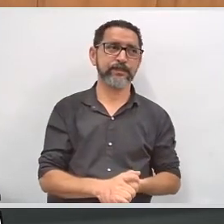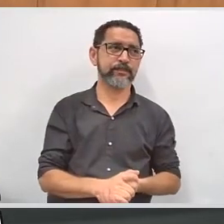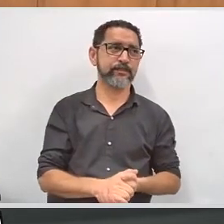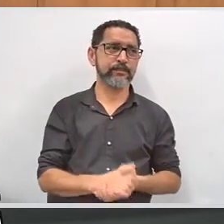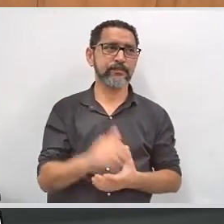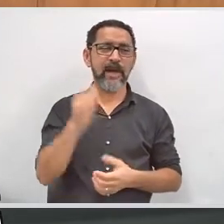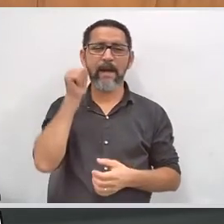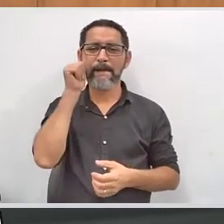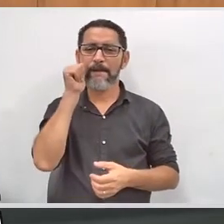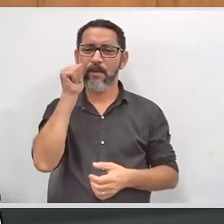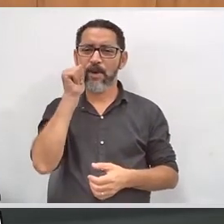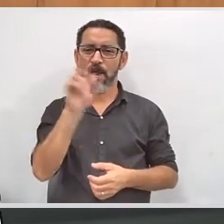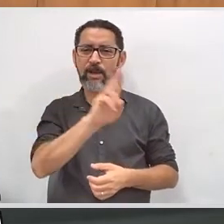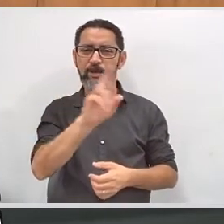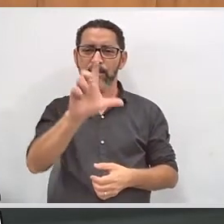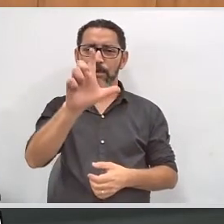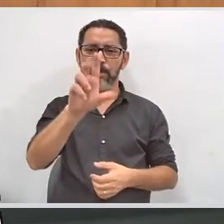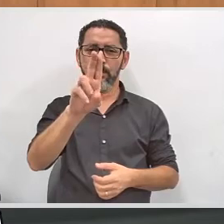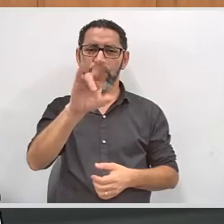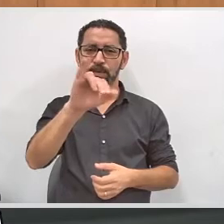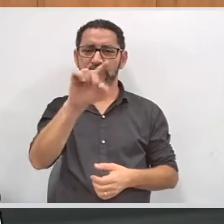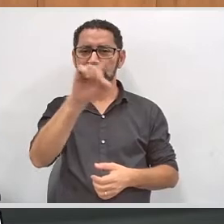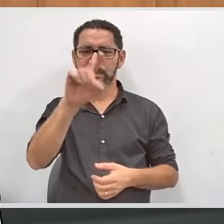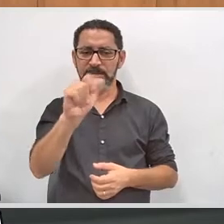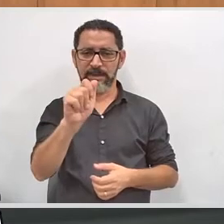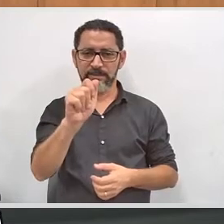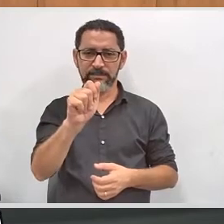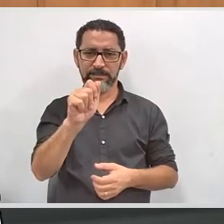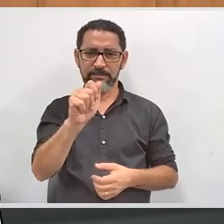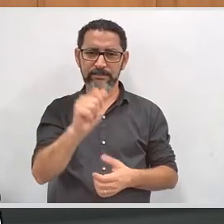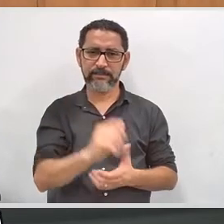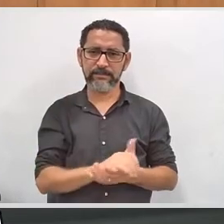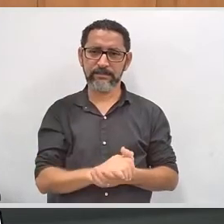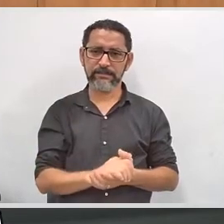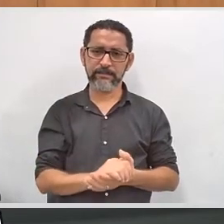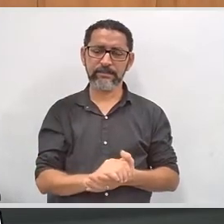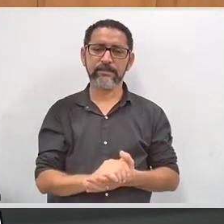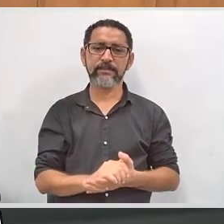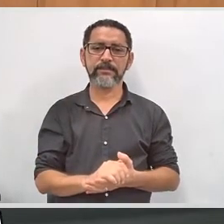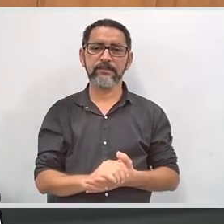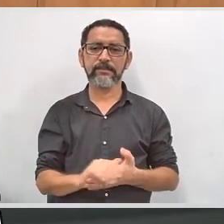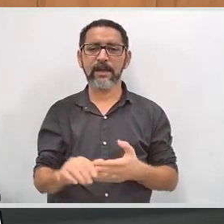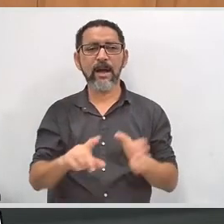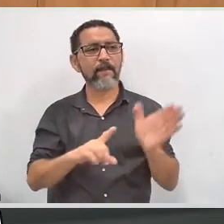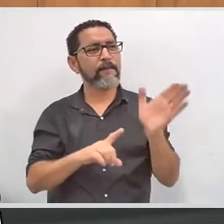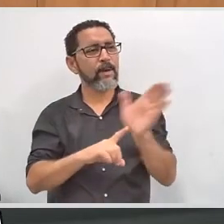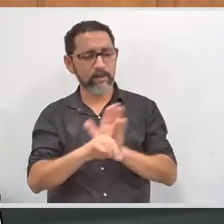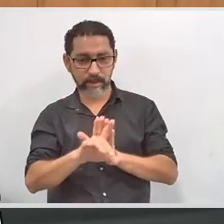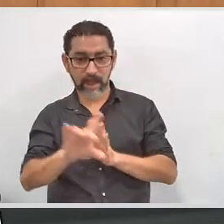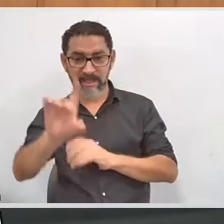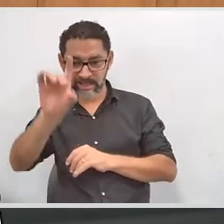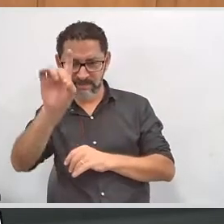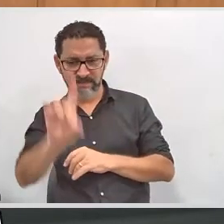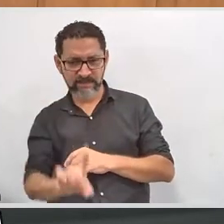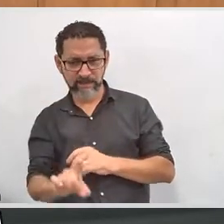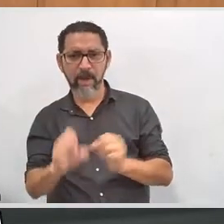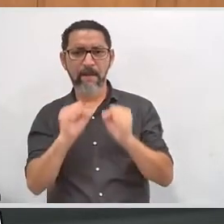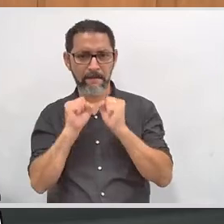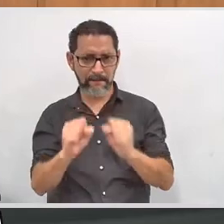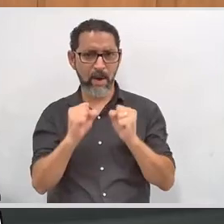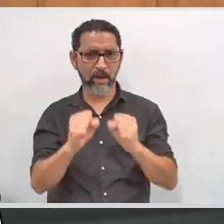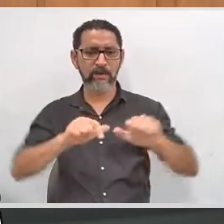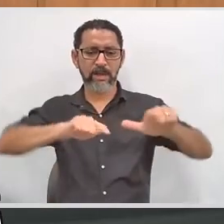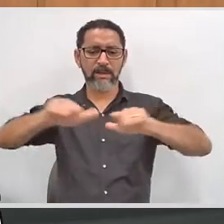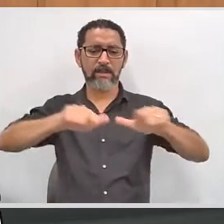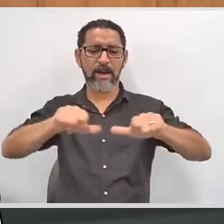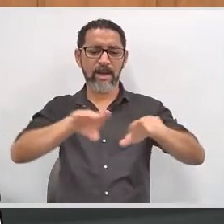E também a Luísa, Luísa de Belo Horizonte, ela pergunta, deficientes também podem ser mesários?